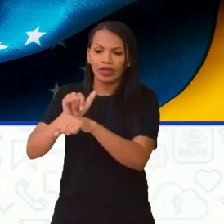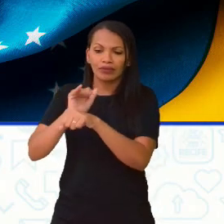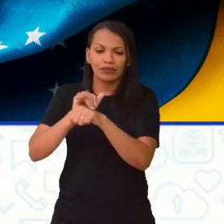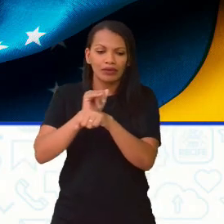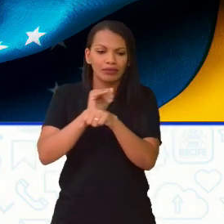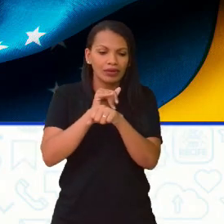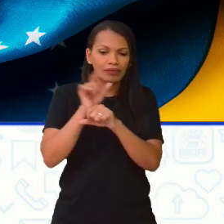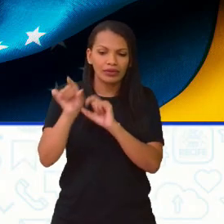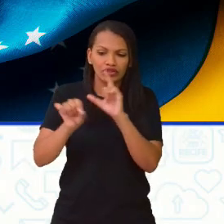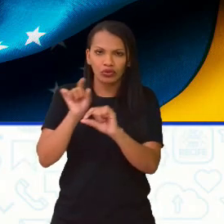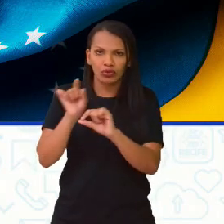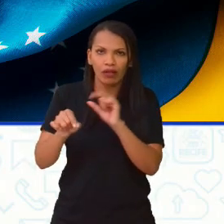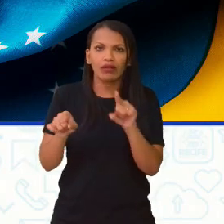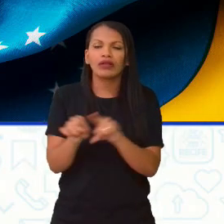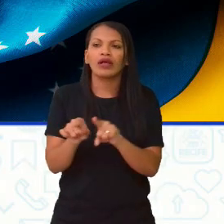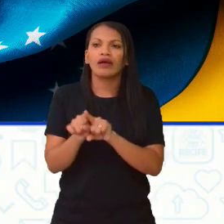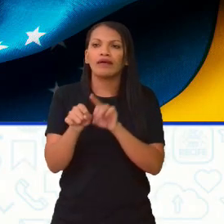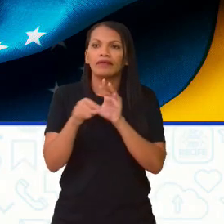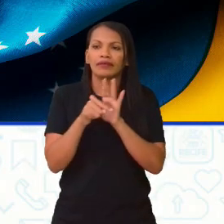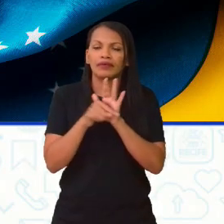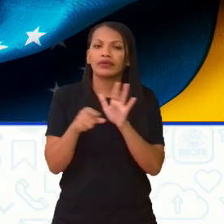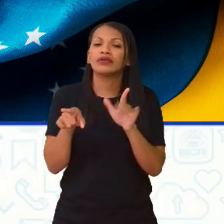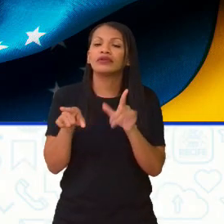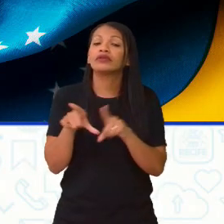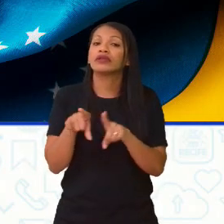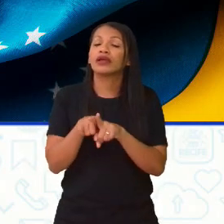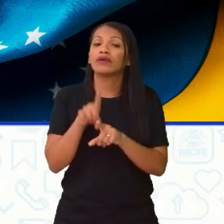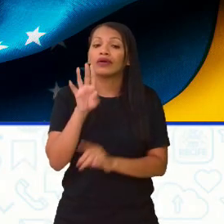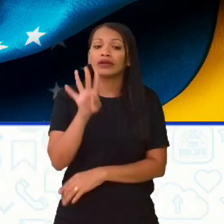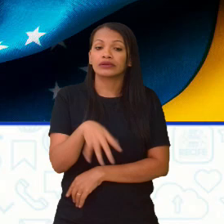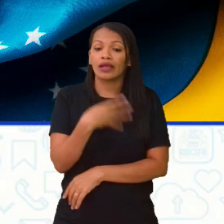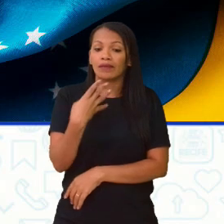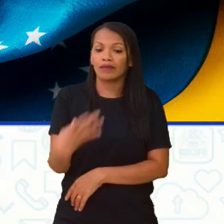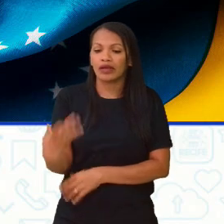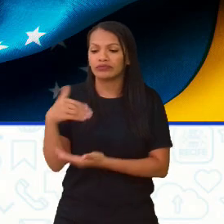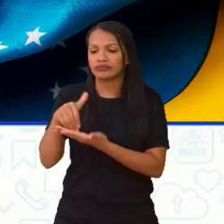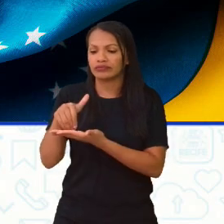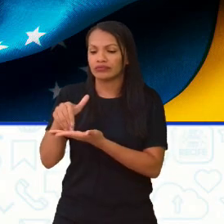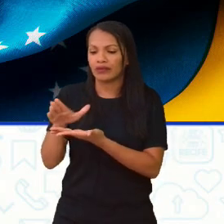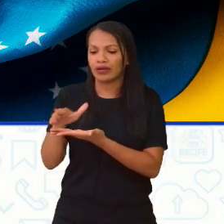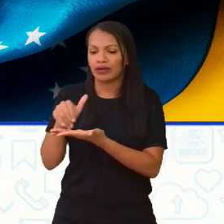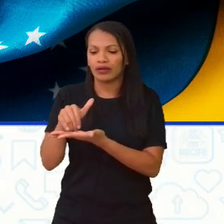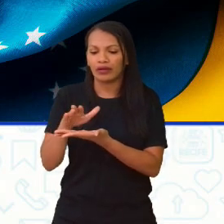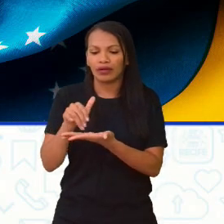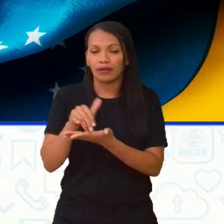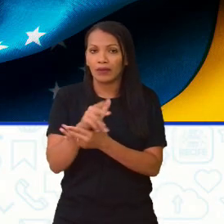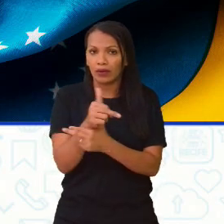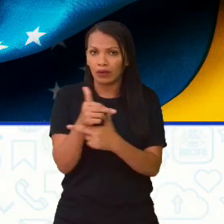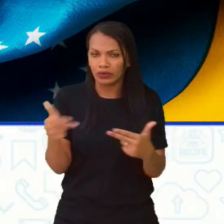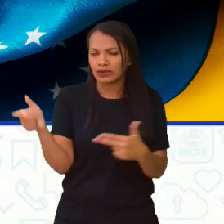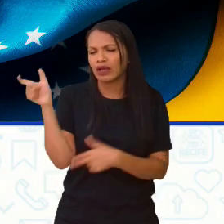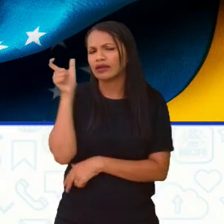e assim, sucessivamente. E aqui a gente tem uma tabela do Brasil nas eliminatórias, que é um recurso interessante